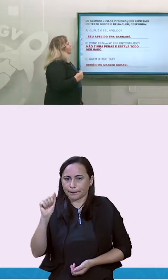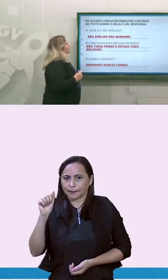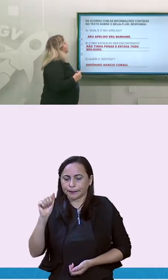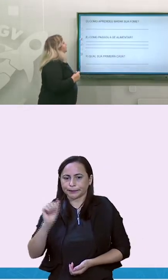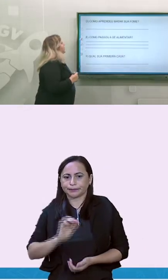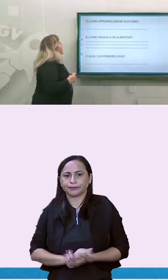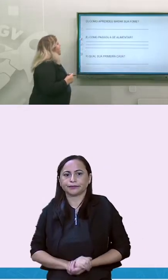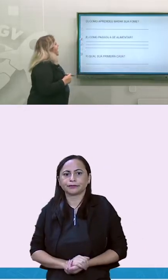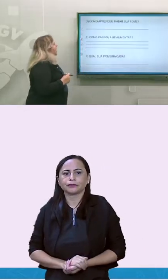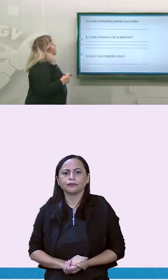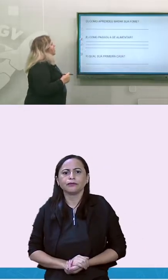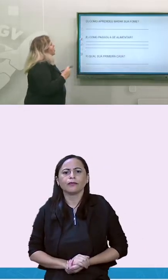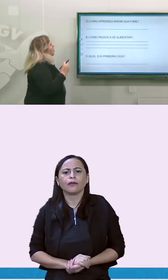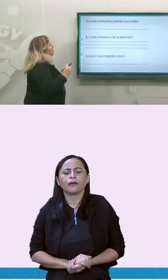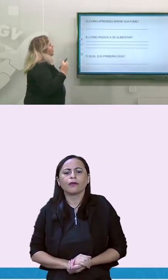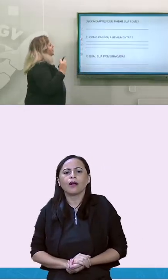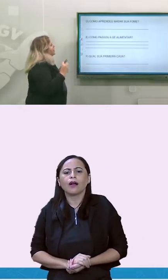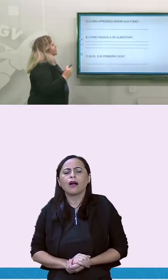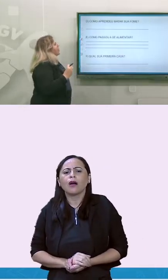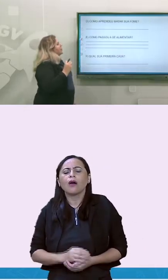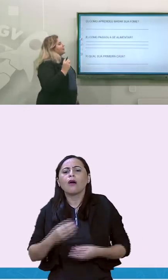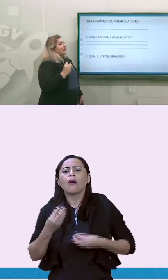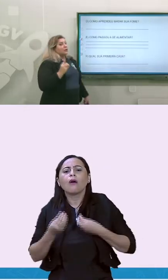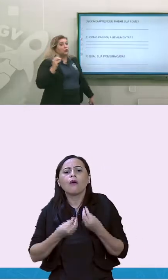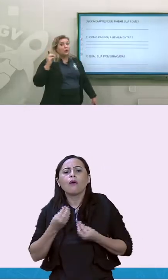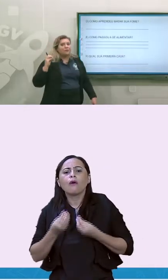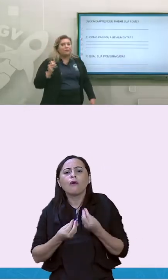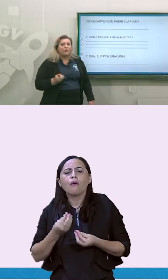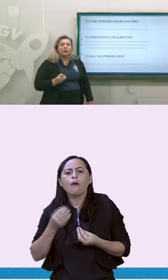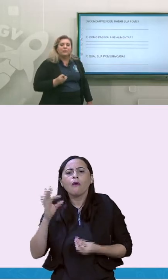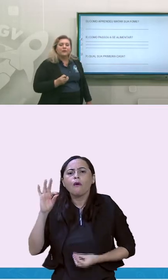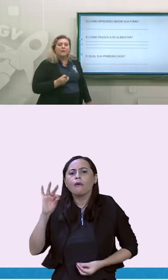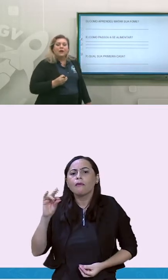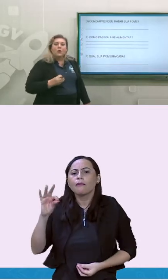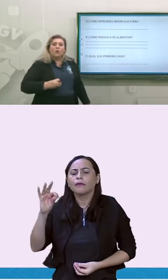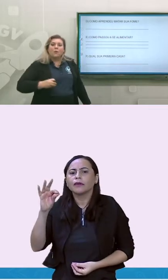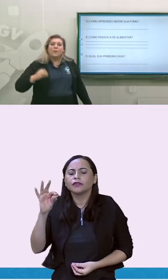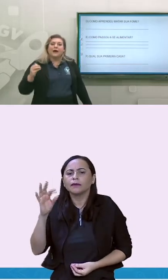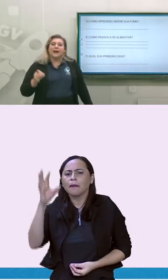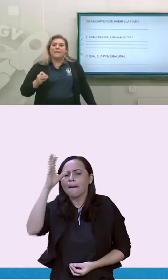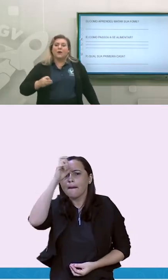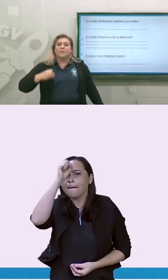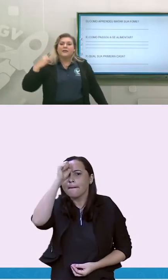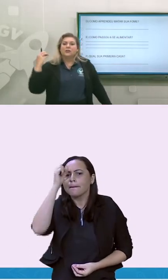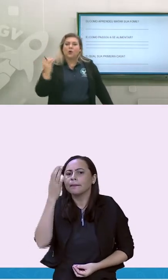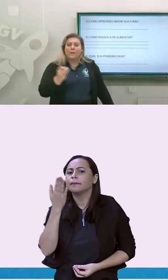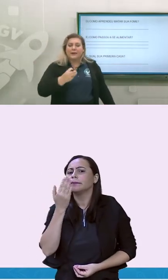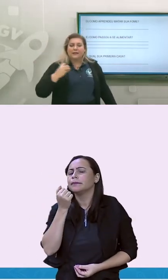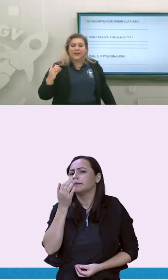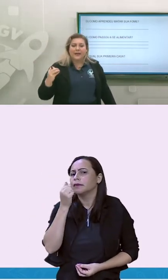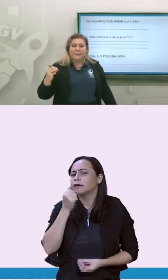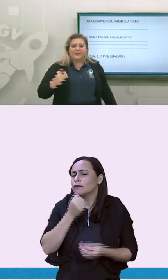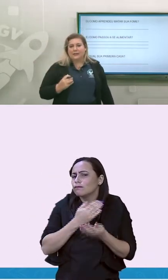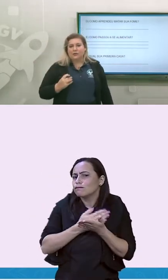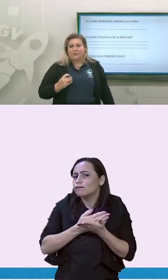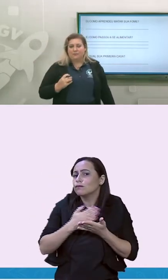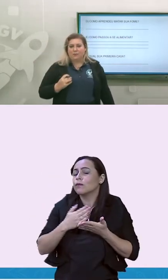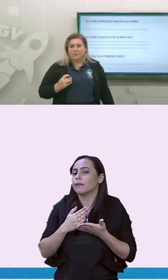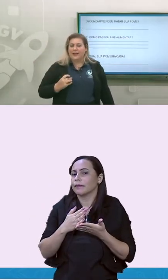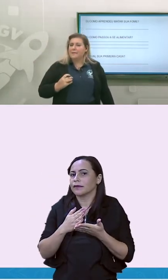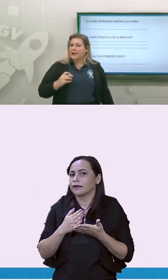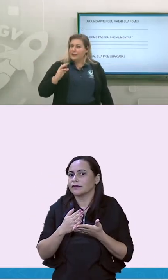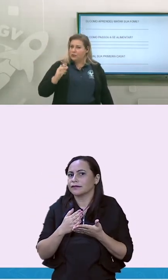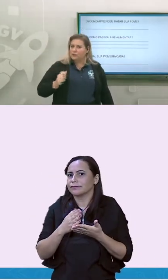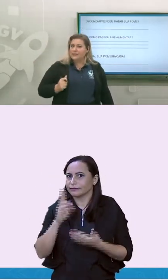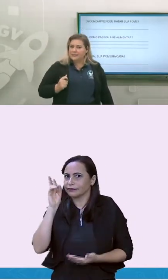dono. Agora, como aprendeu a matar sua fome? Como o Barnabé começou a aprender a matar sua